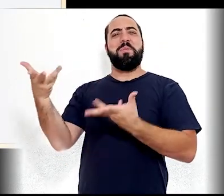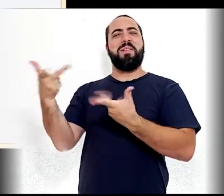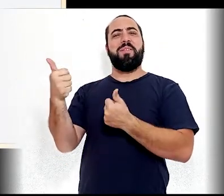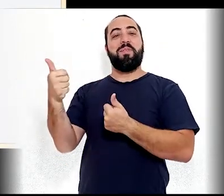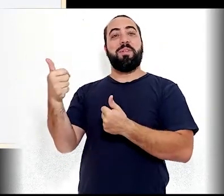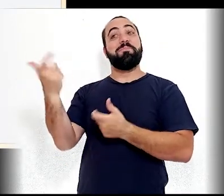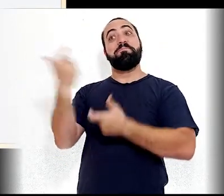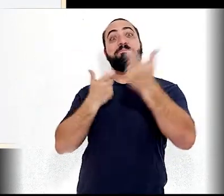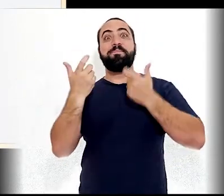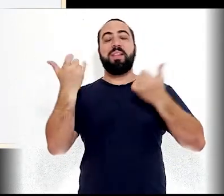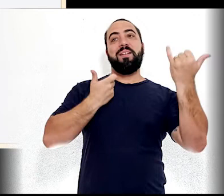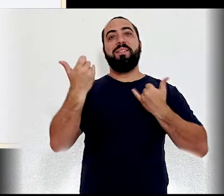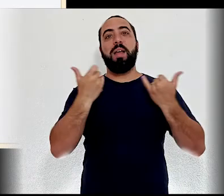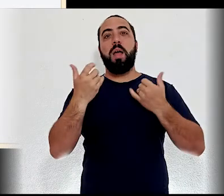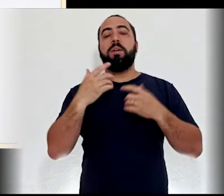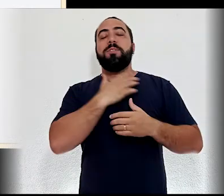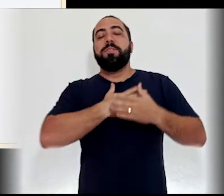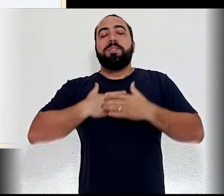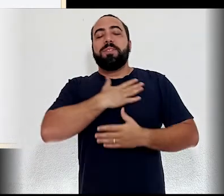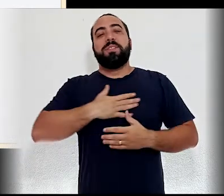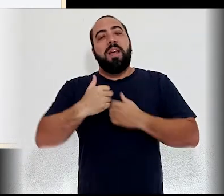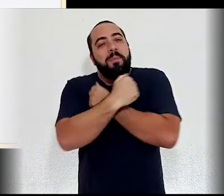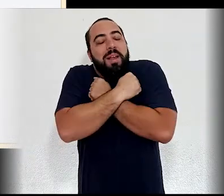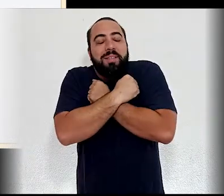retornar aos encontros e aos abraços.